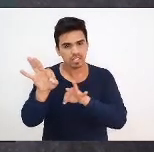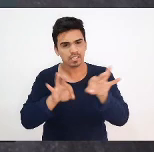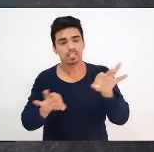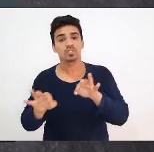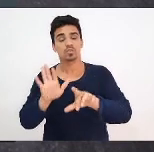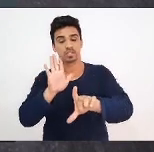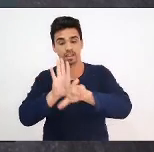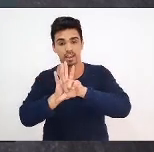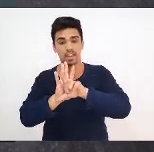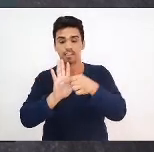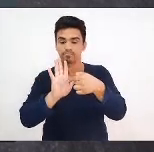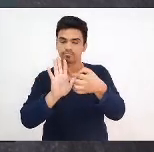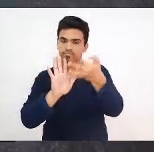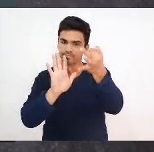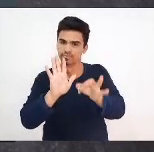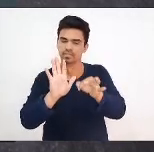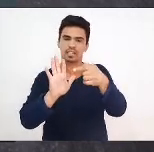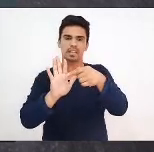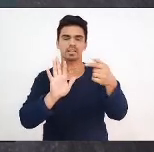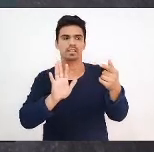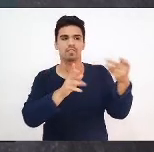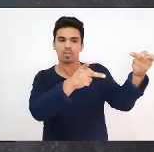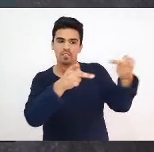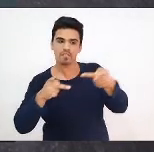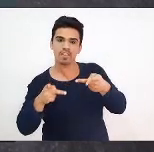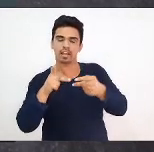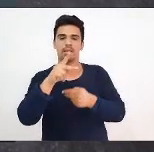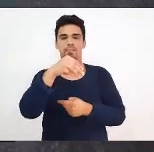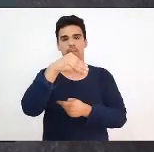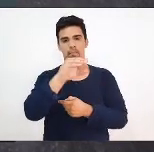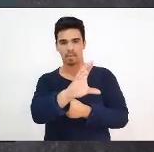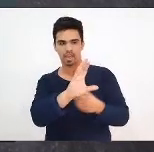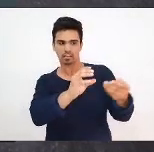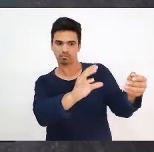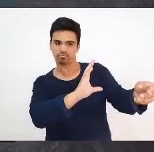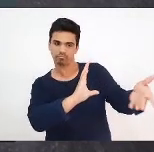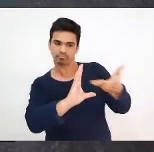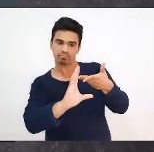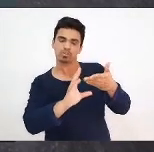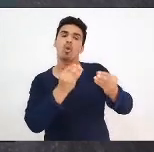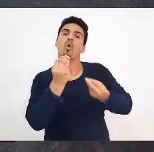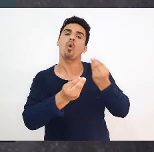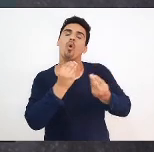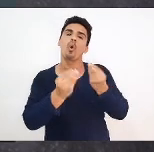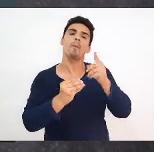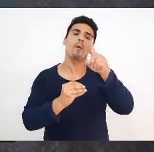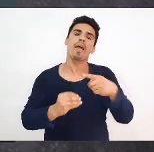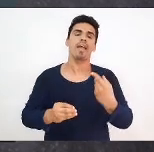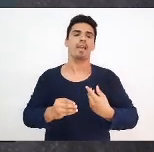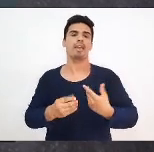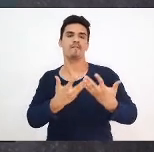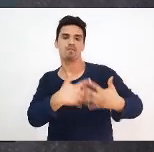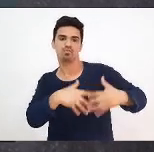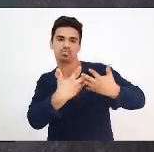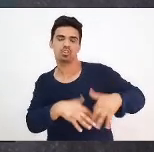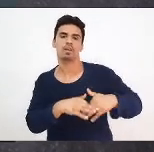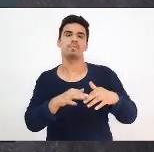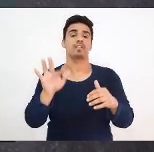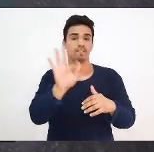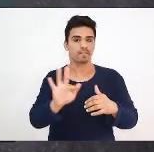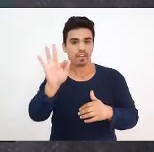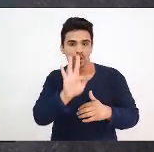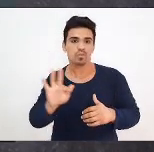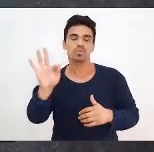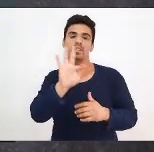sobre como deveria funcionar o ensino superior na pandemia. Que foram aquelas